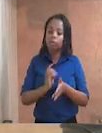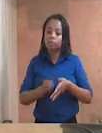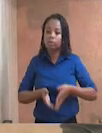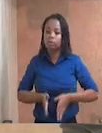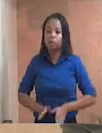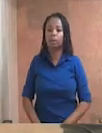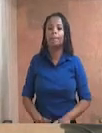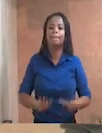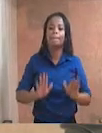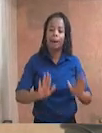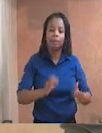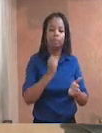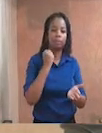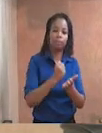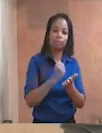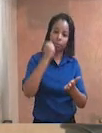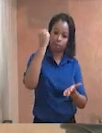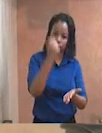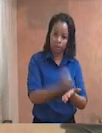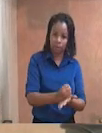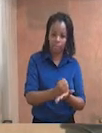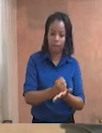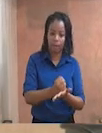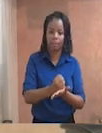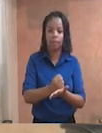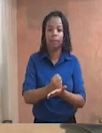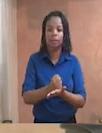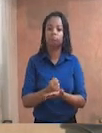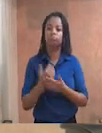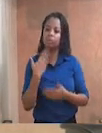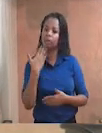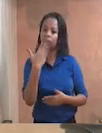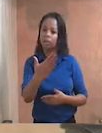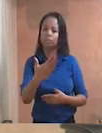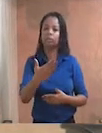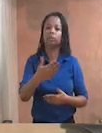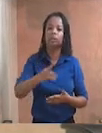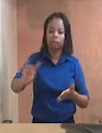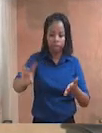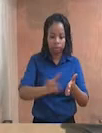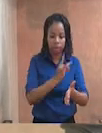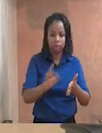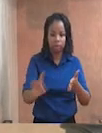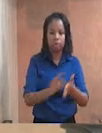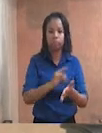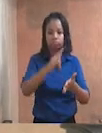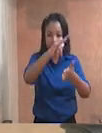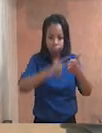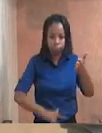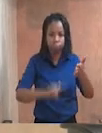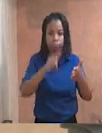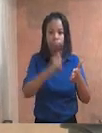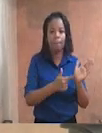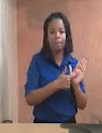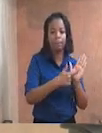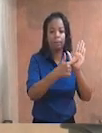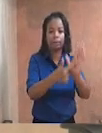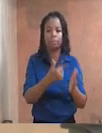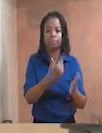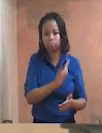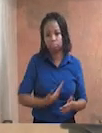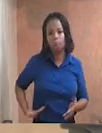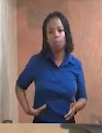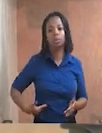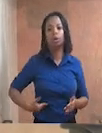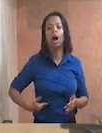testamento, mediante escritura ou outro documento público, qualquer que seja